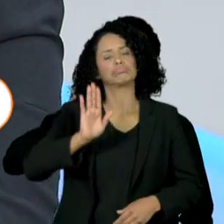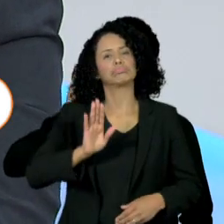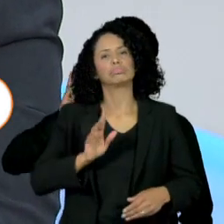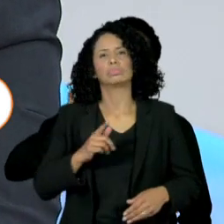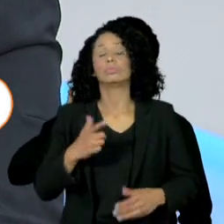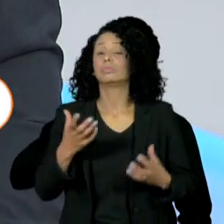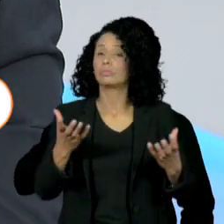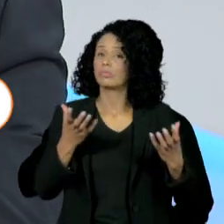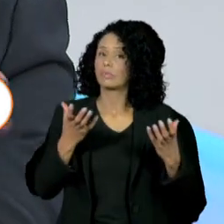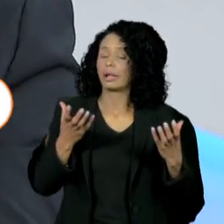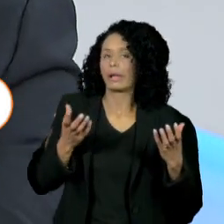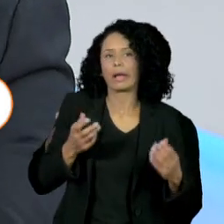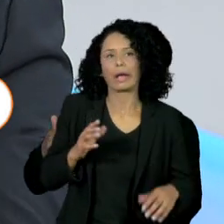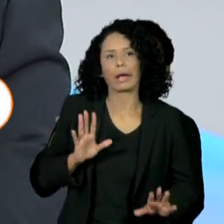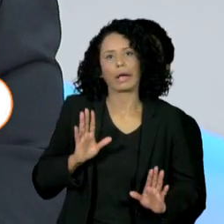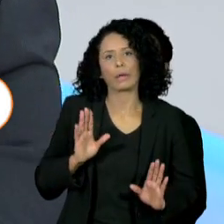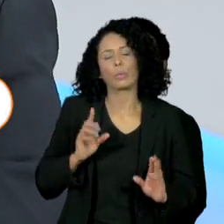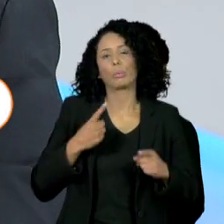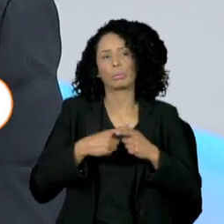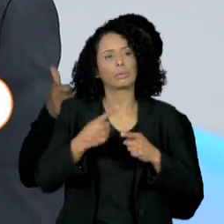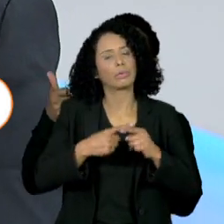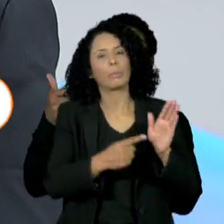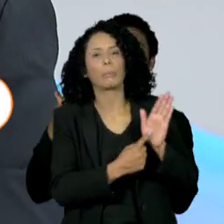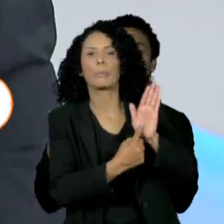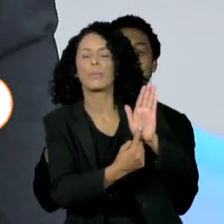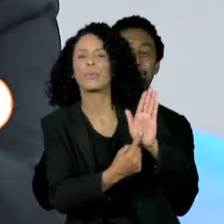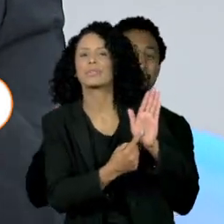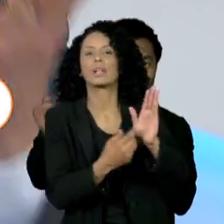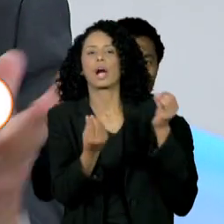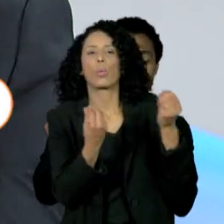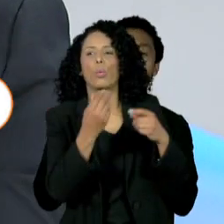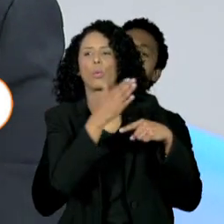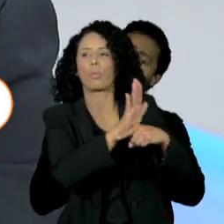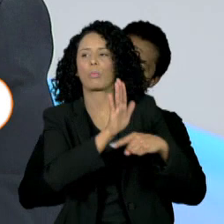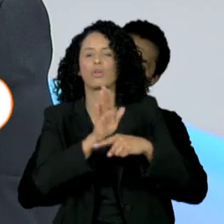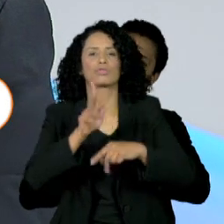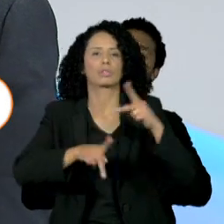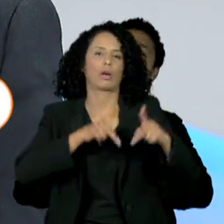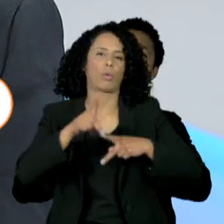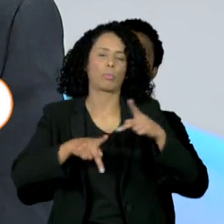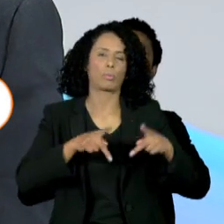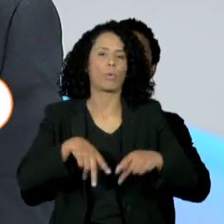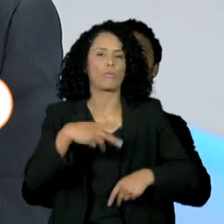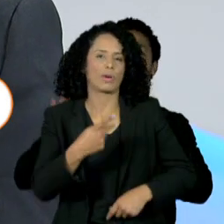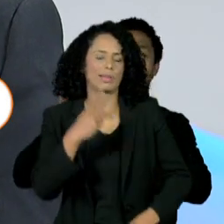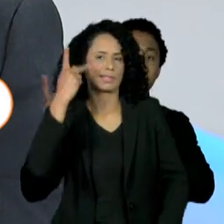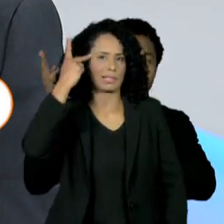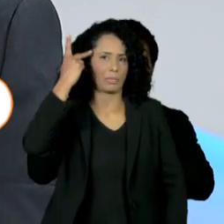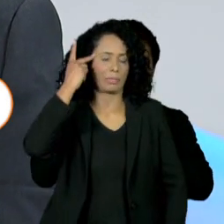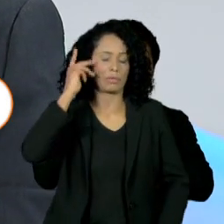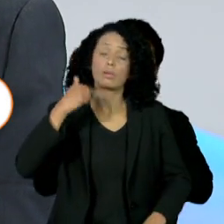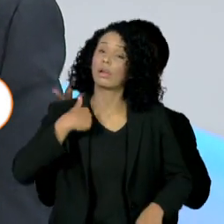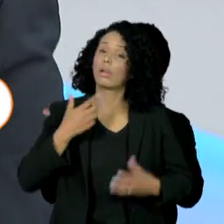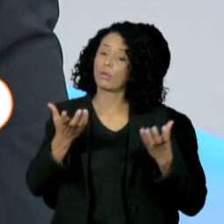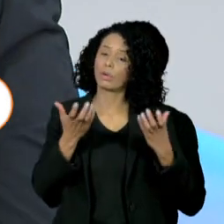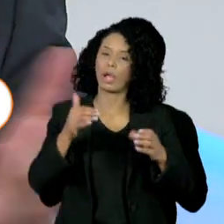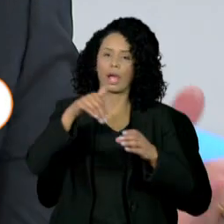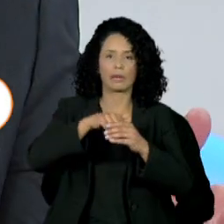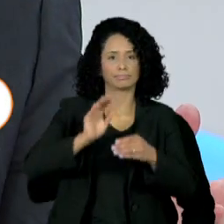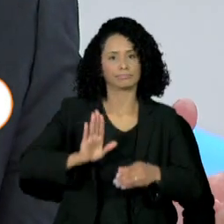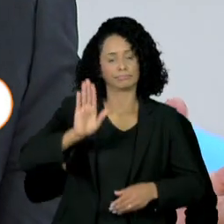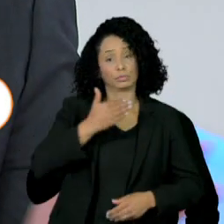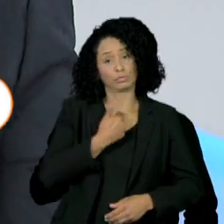um pouco de tempo só para colocar dentro do que eu pensei para o Estado de São Paulo. Então, a minha candidatura é para governador de São Paulo.